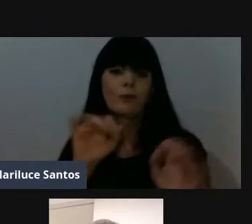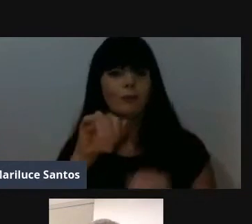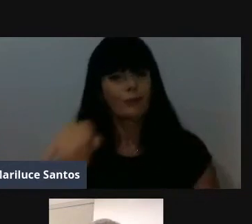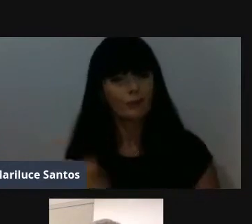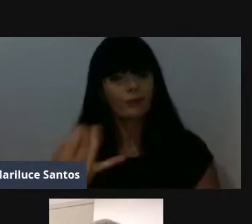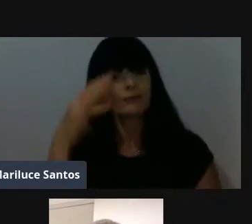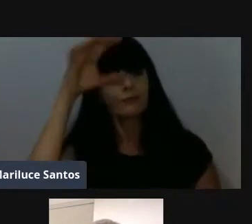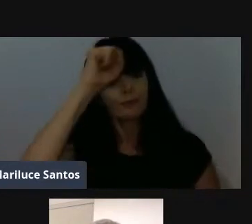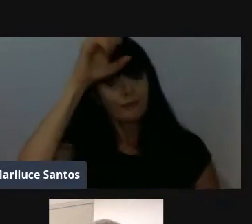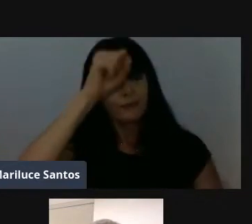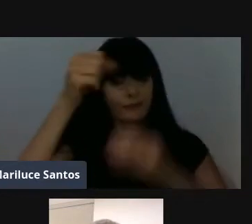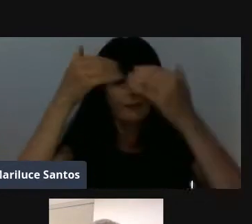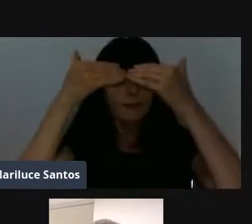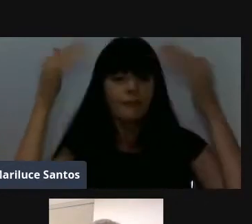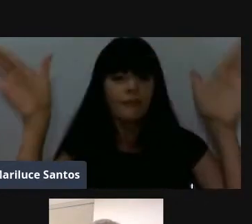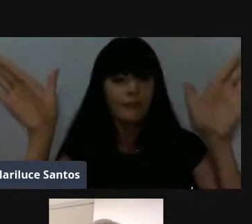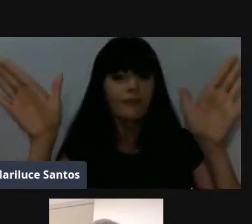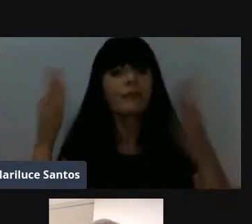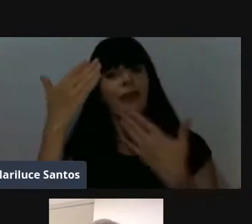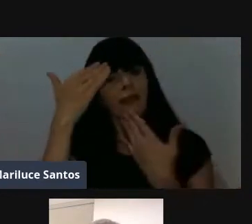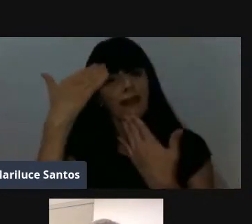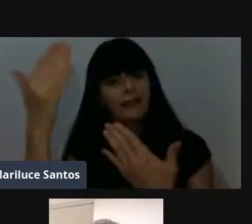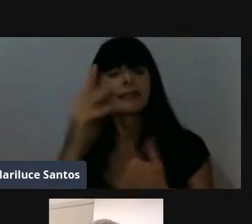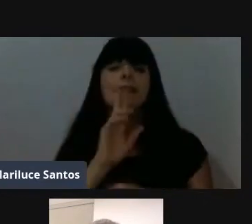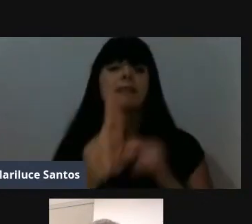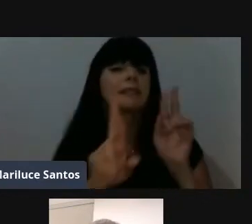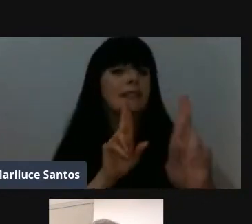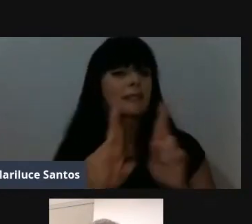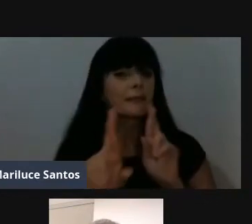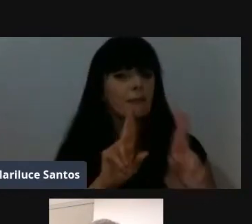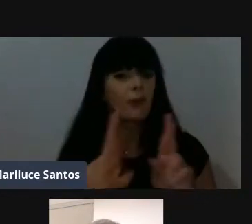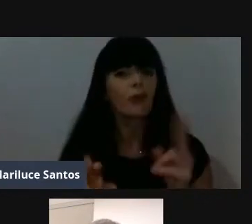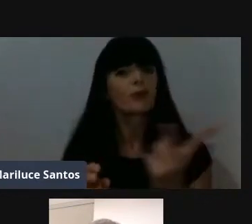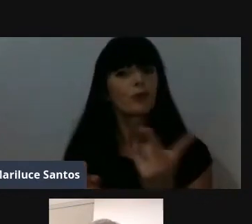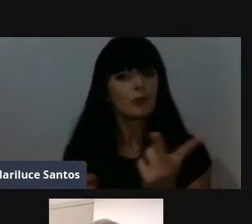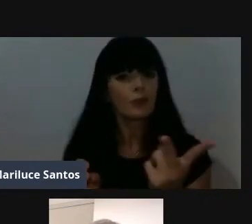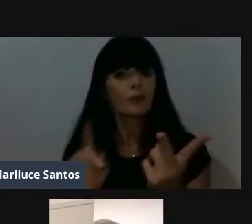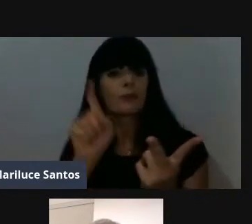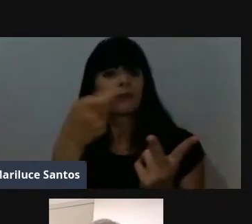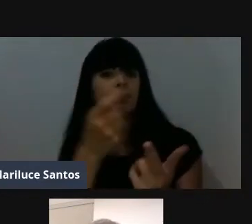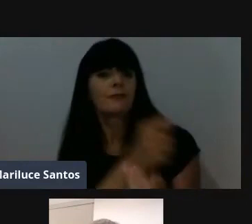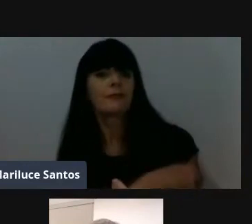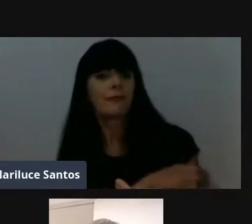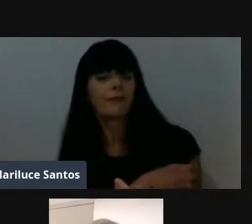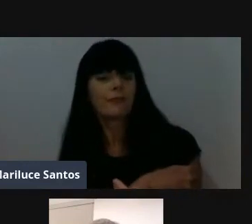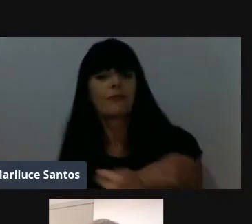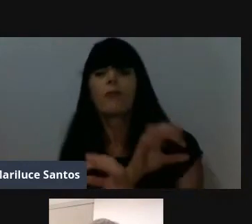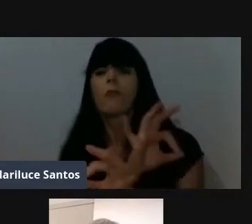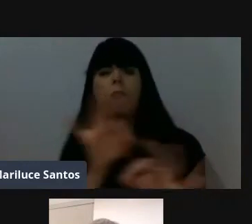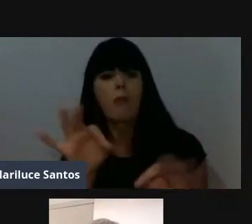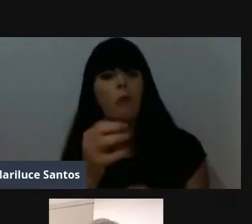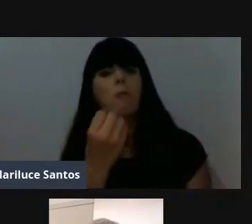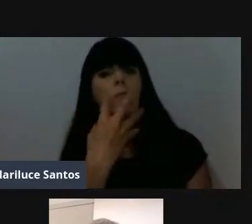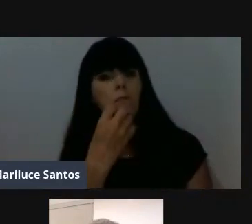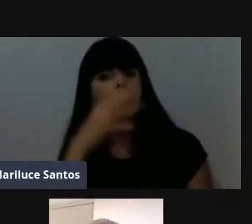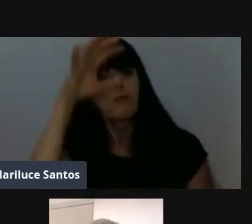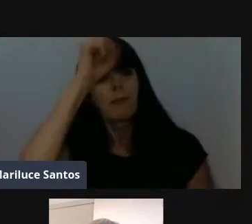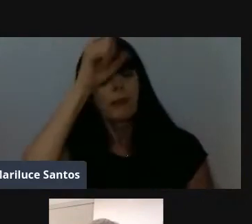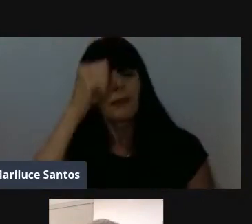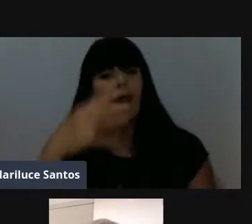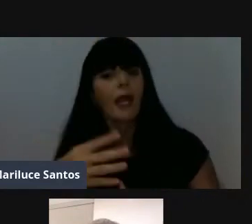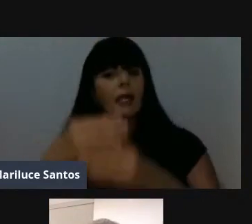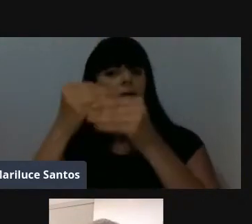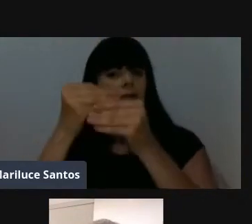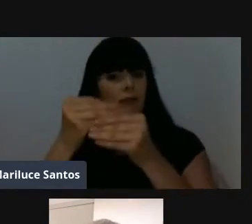aprendizado, agradecer as respostas do Rafael e do Gleitinho, foi muito gratificante, e agregou muito,